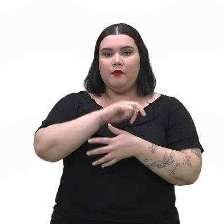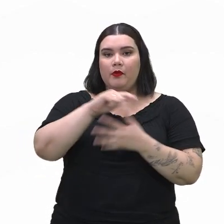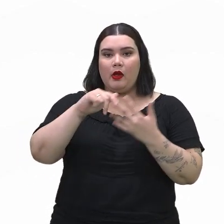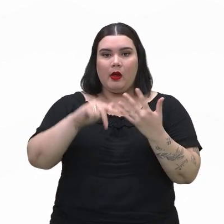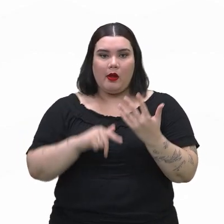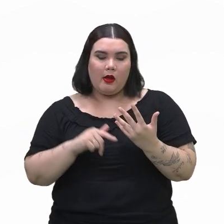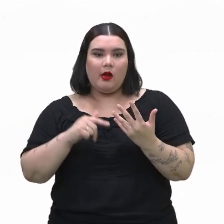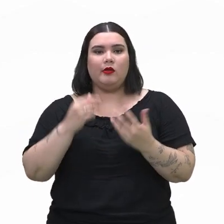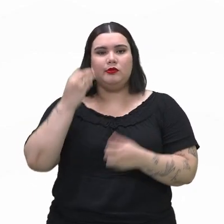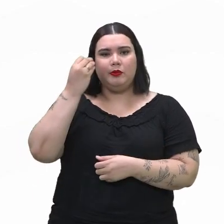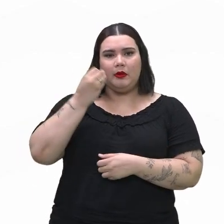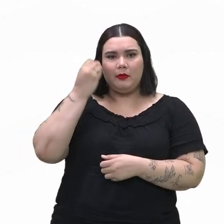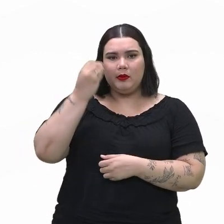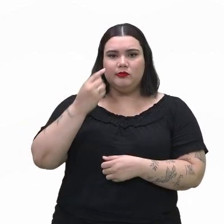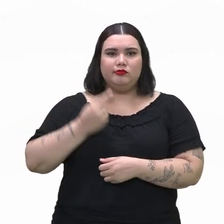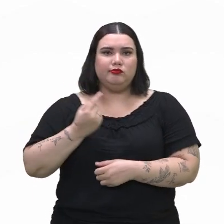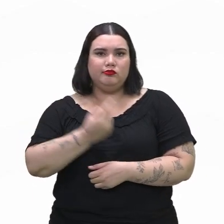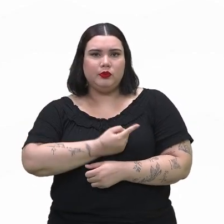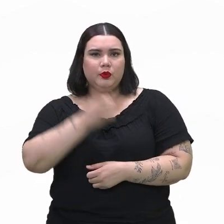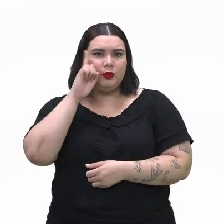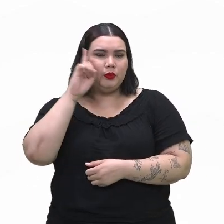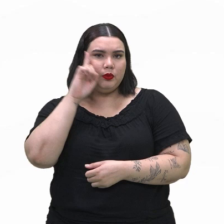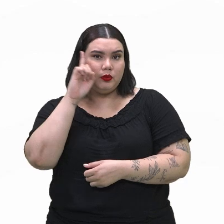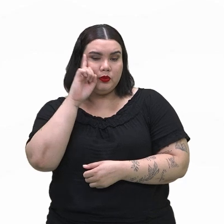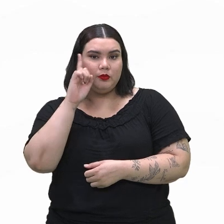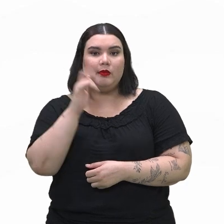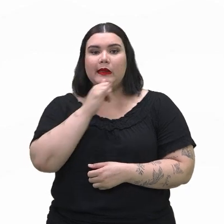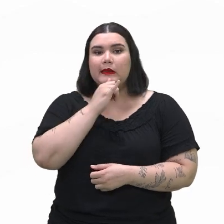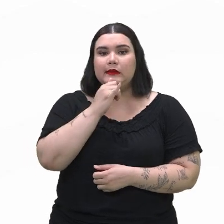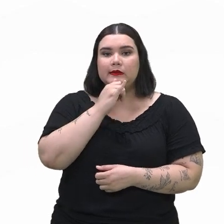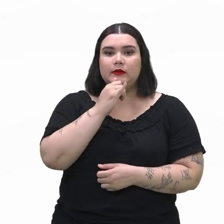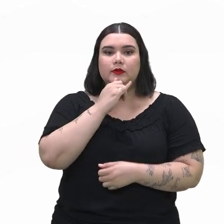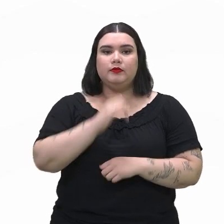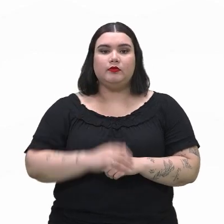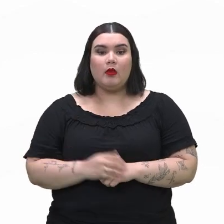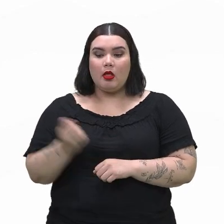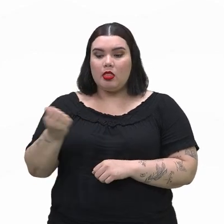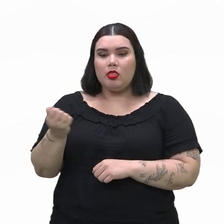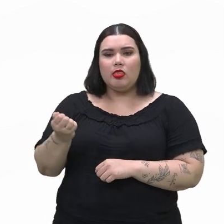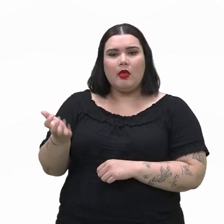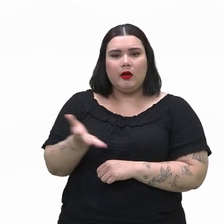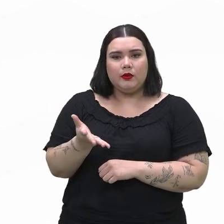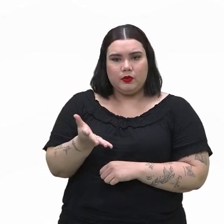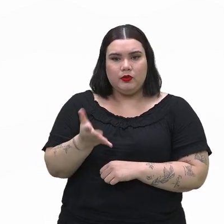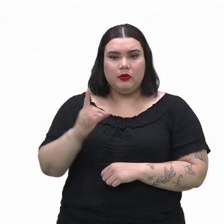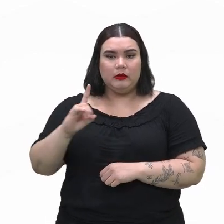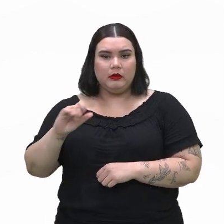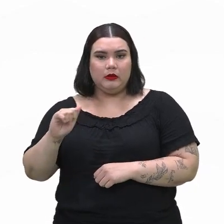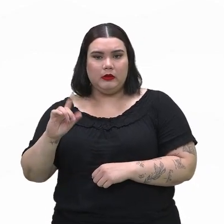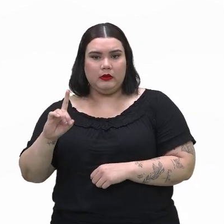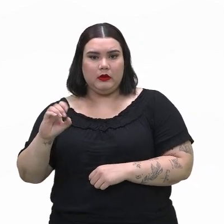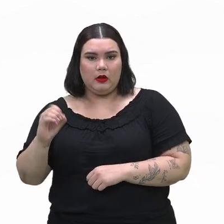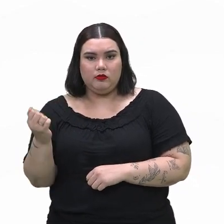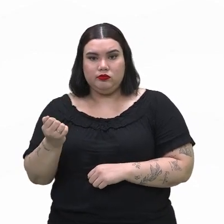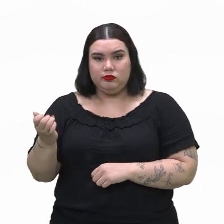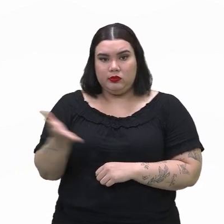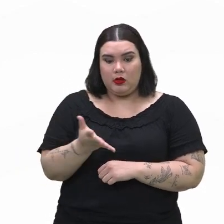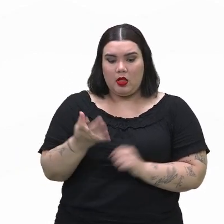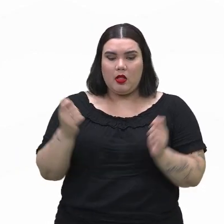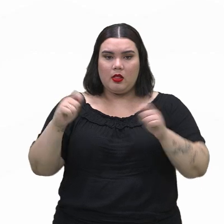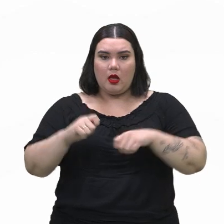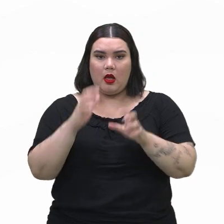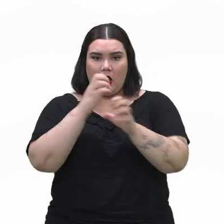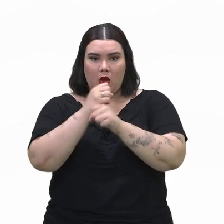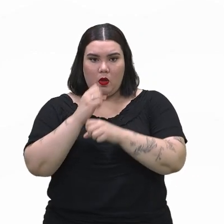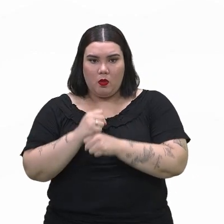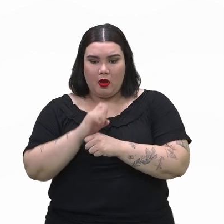cotidiano. Por exemplo, ao realizarmos o lançamento de um dado comum, ainda que seja possível calcular a chance de